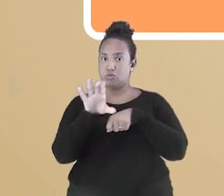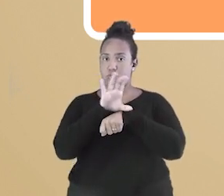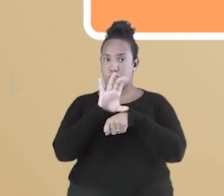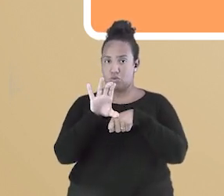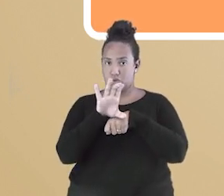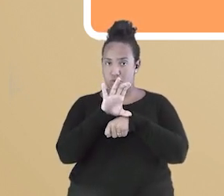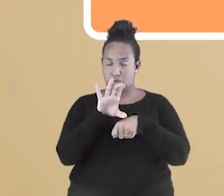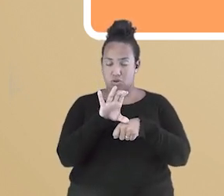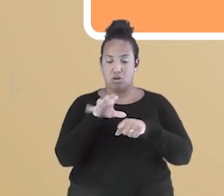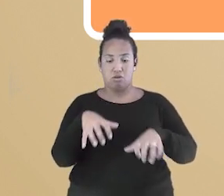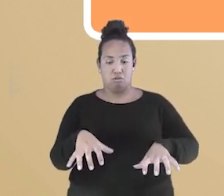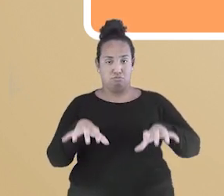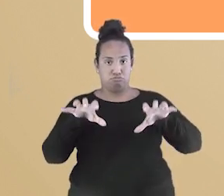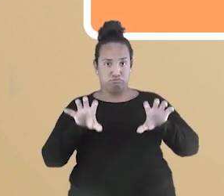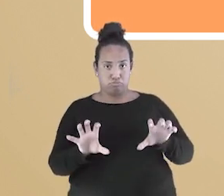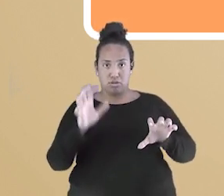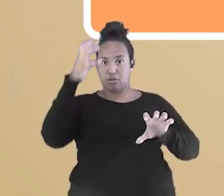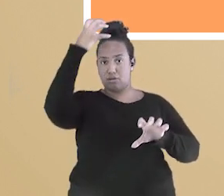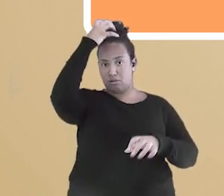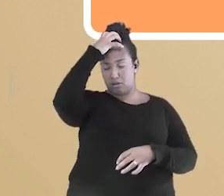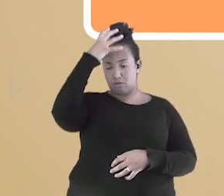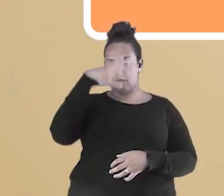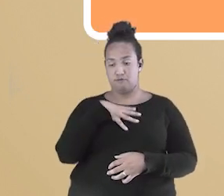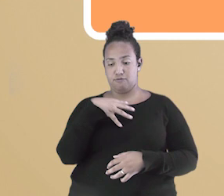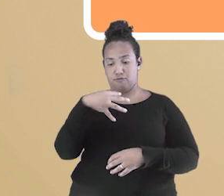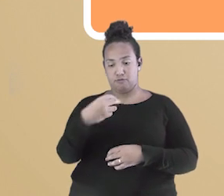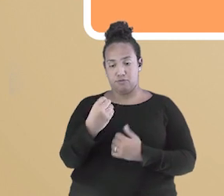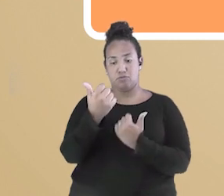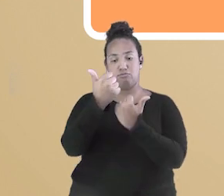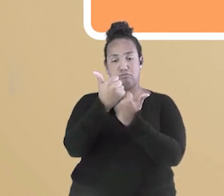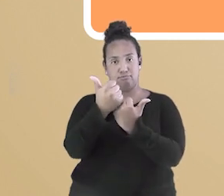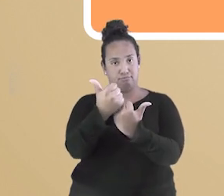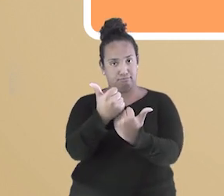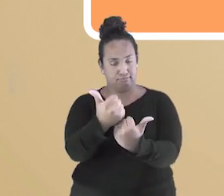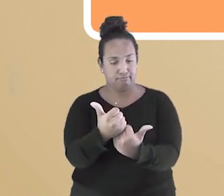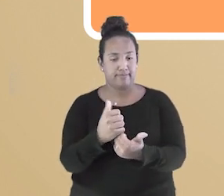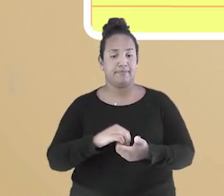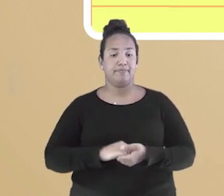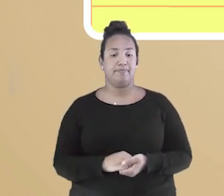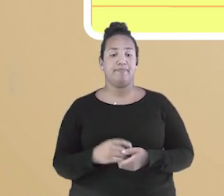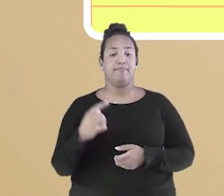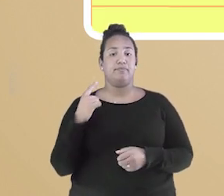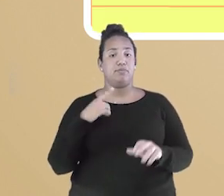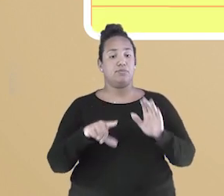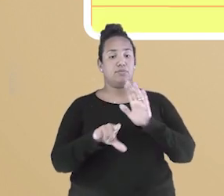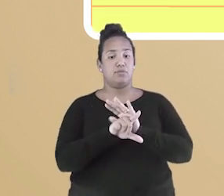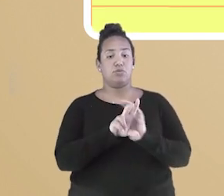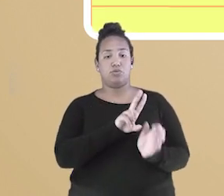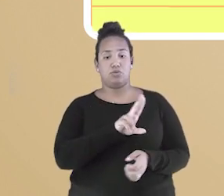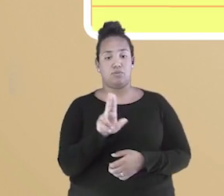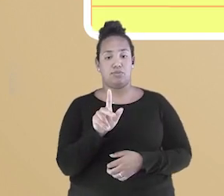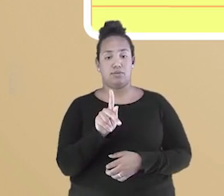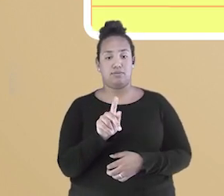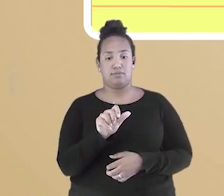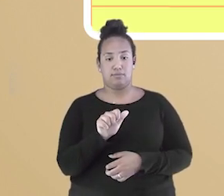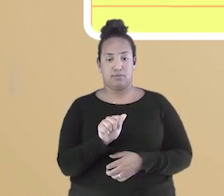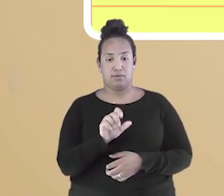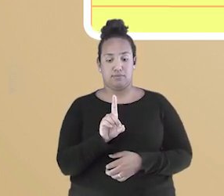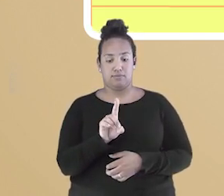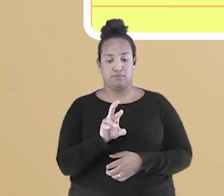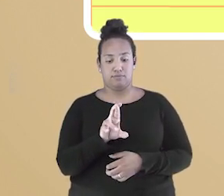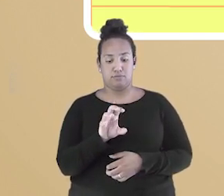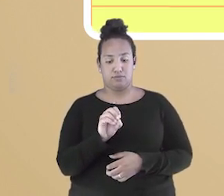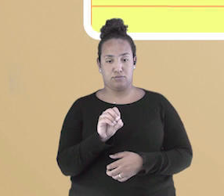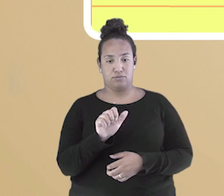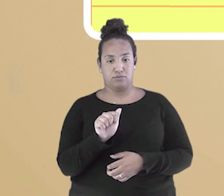filho. Ela também possuía uma lei chamada padroar. Isso é, apesar do Brasil ser um país